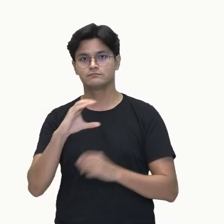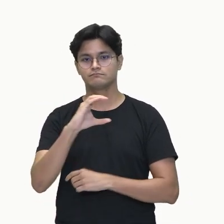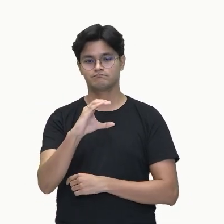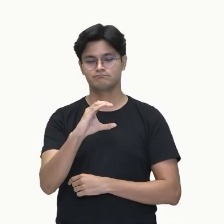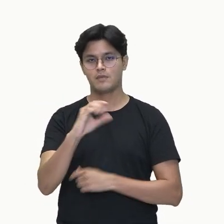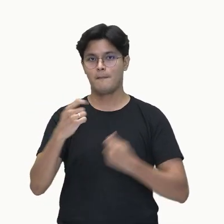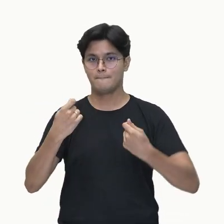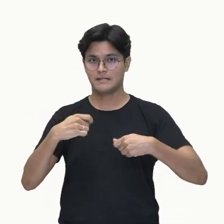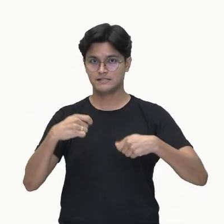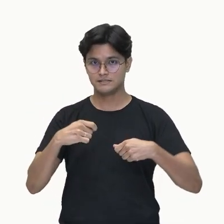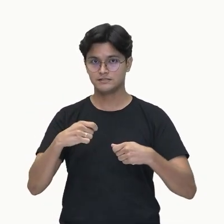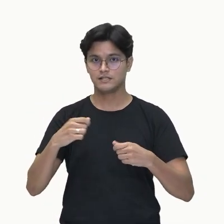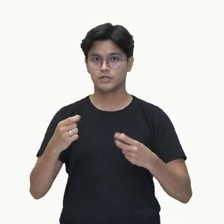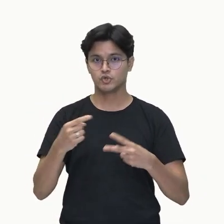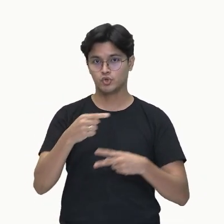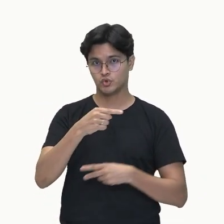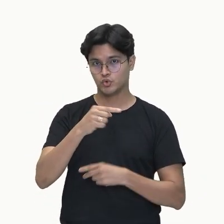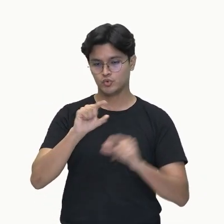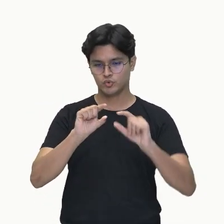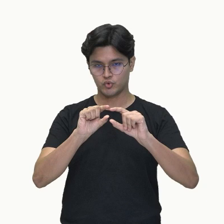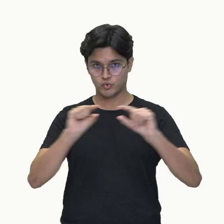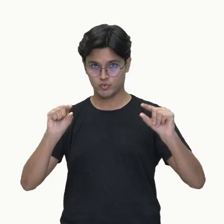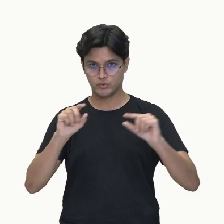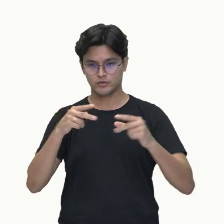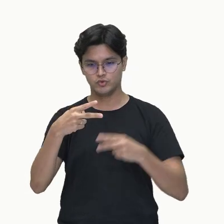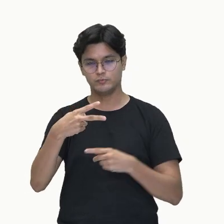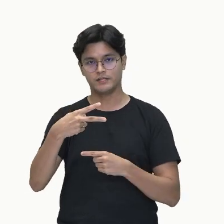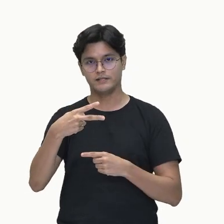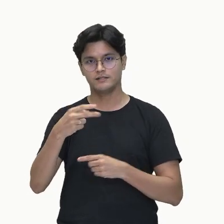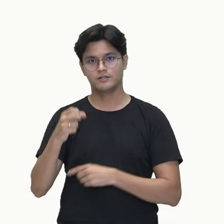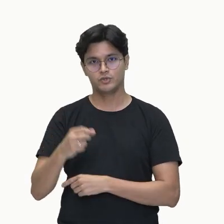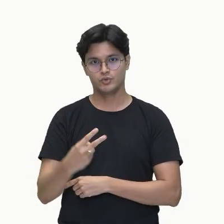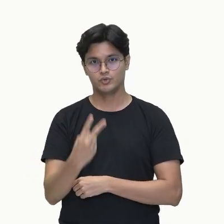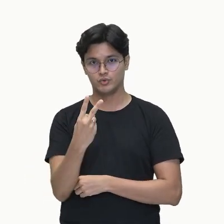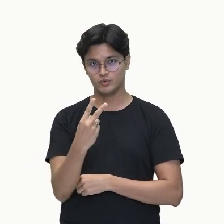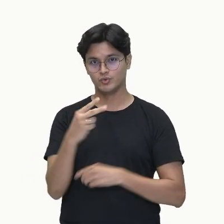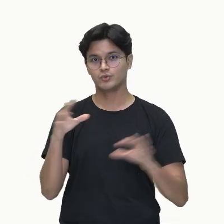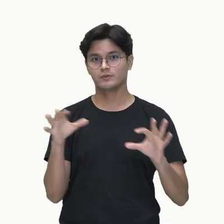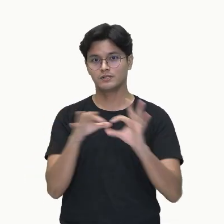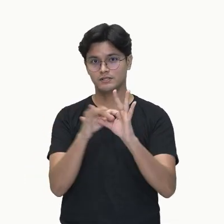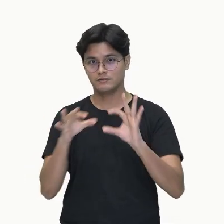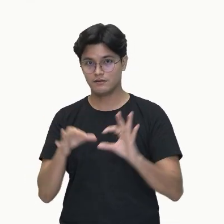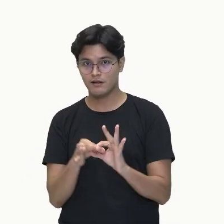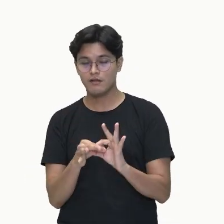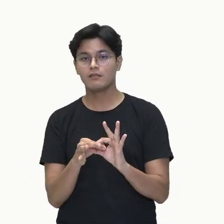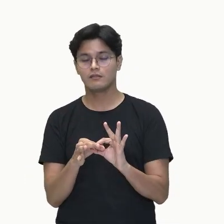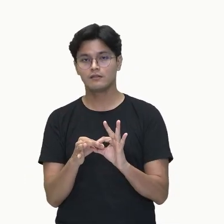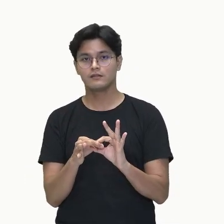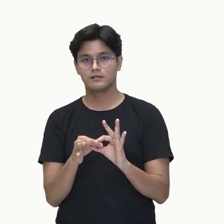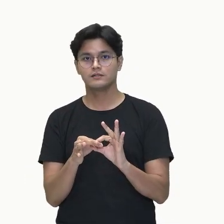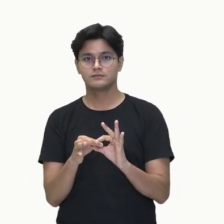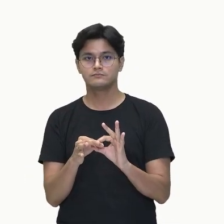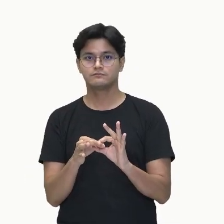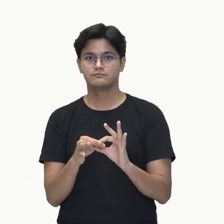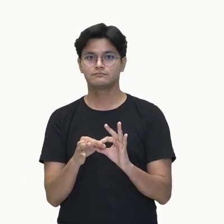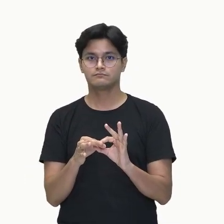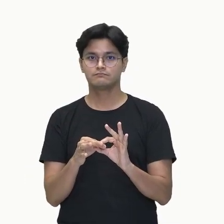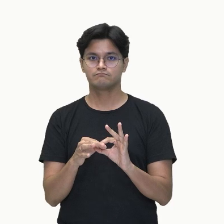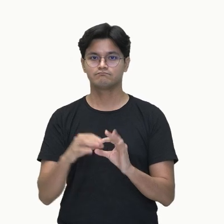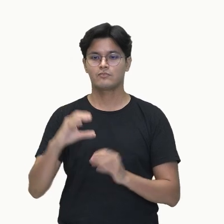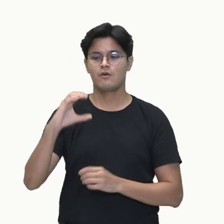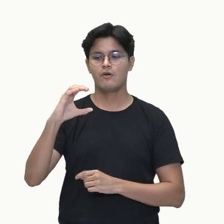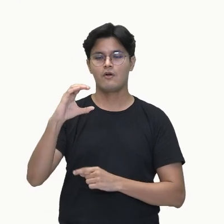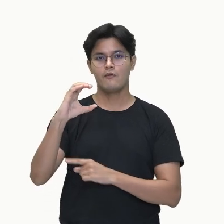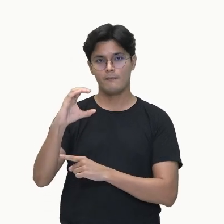ligação e ligantes diferentes, presos a cada carbono